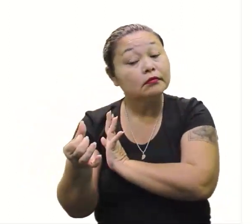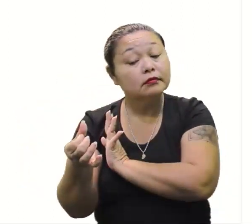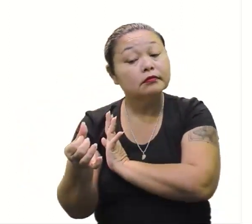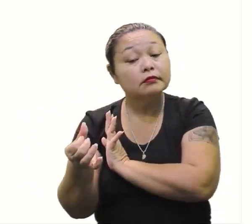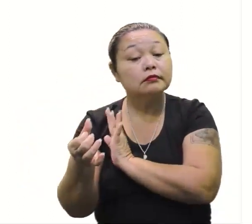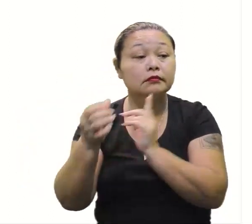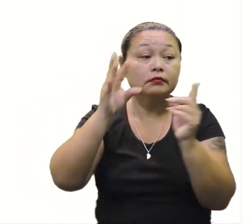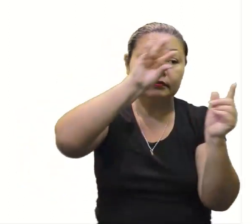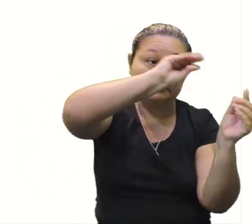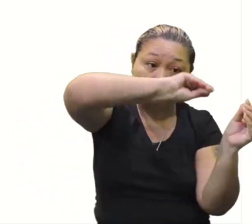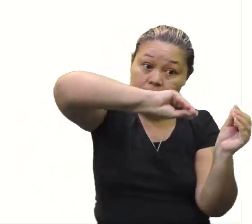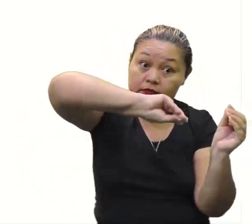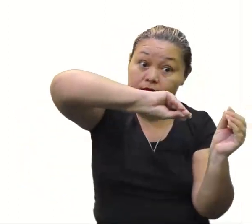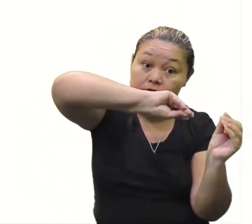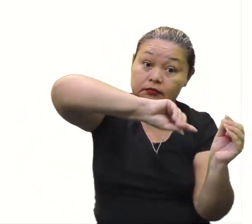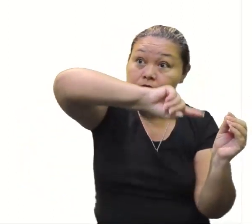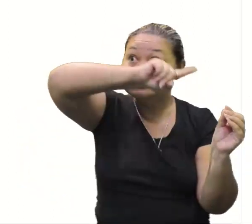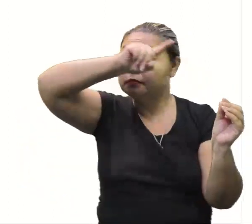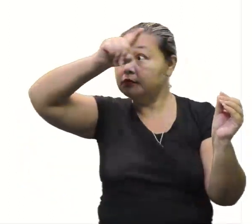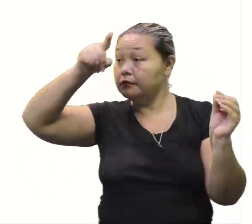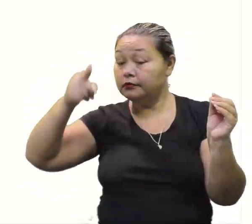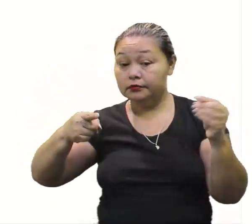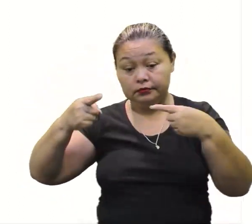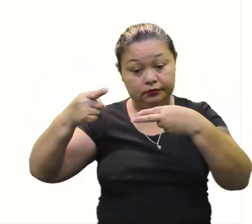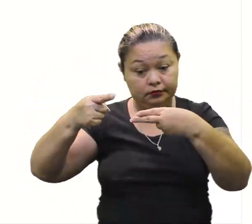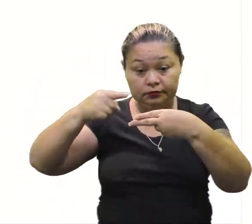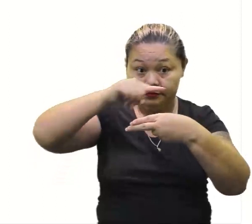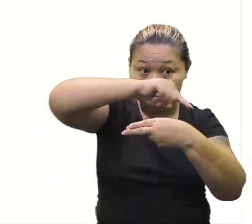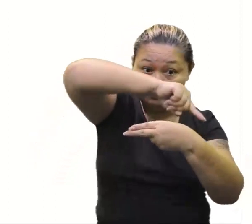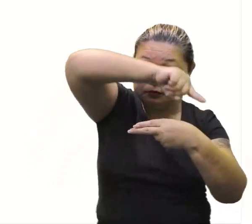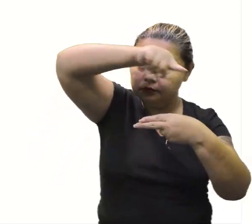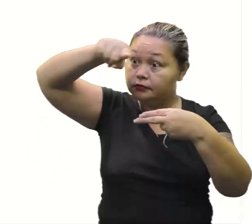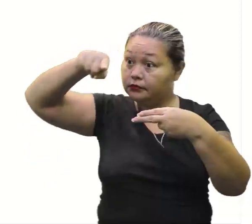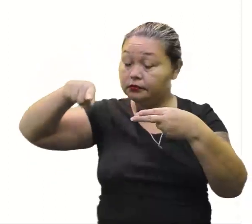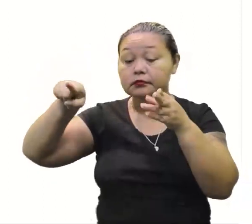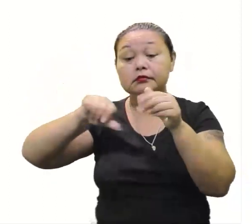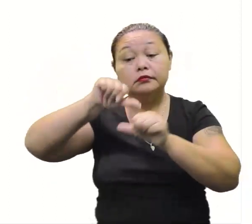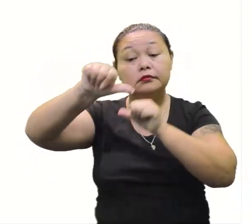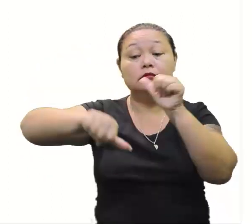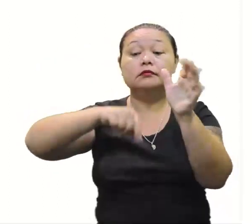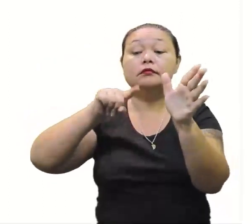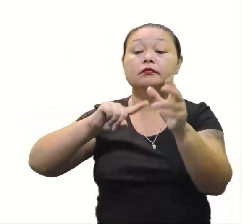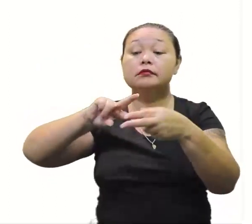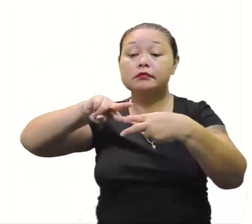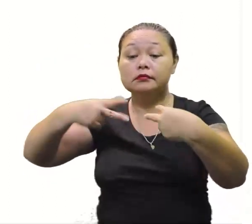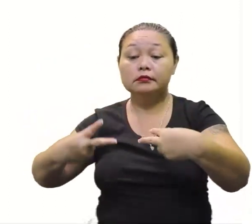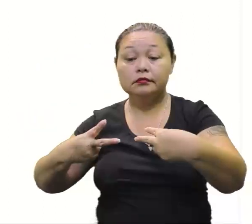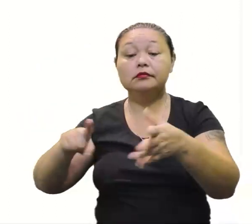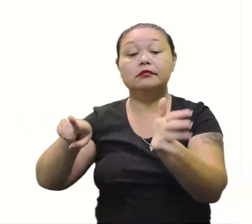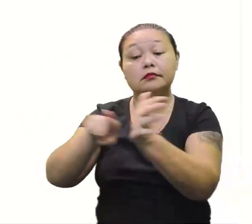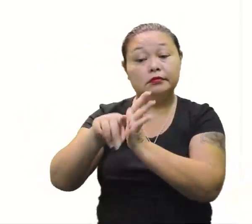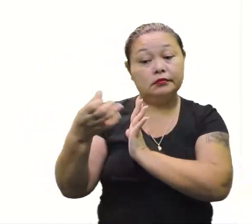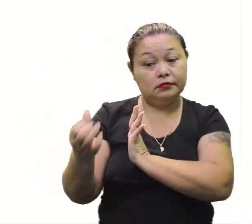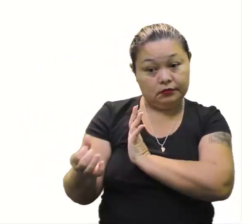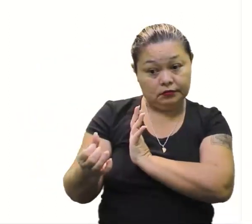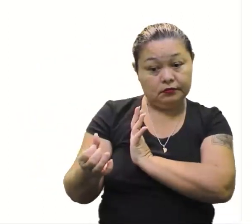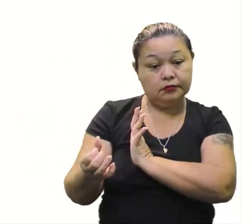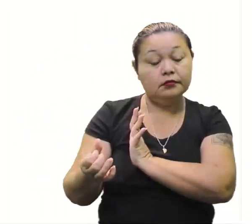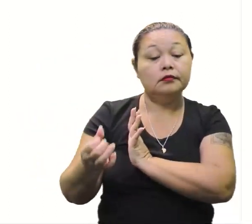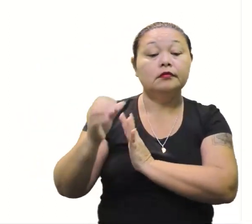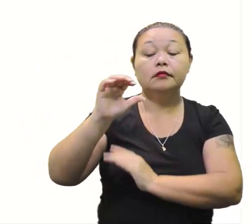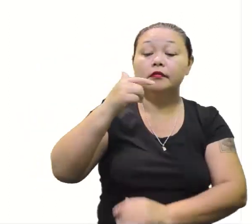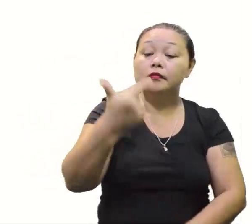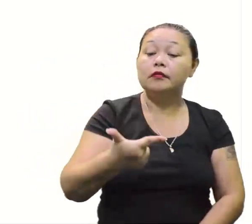6. Ele mudou. Deu pulinho do lado da igualdade. A gente precisa trocar a operação, tá? Tá ok. 2 vezes